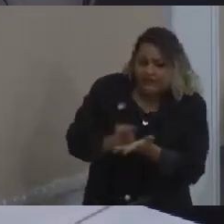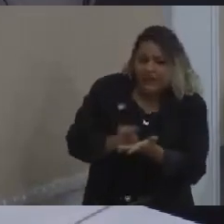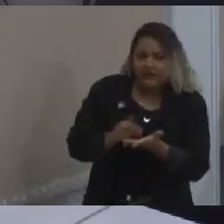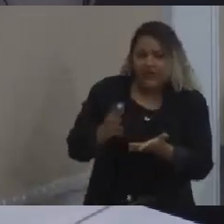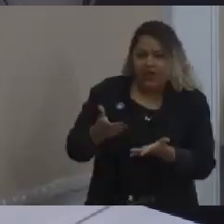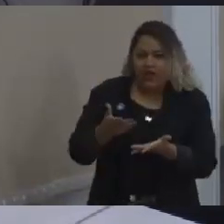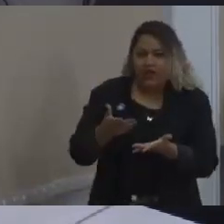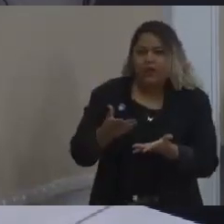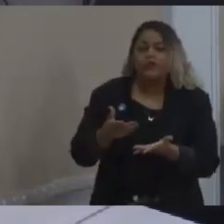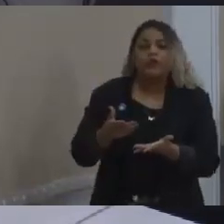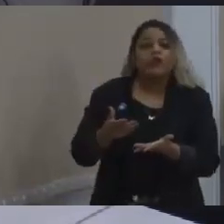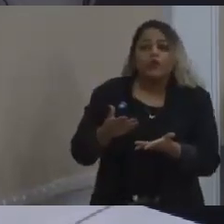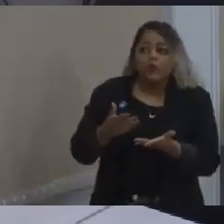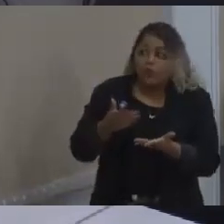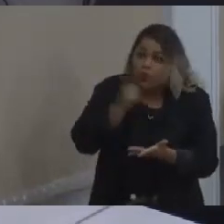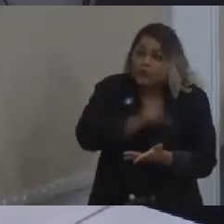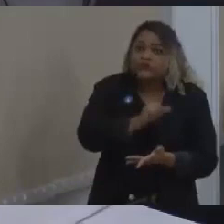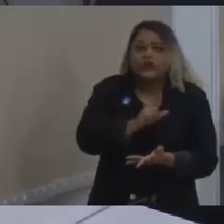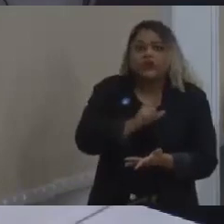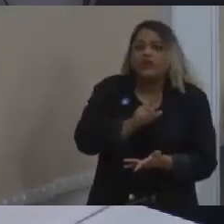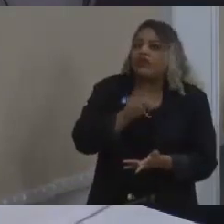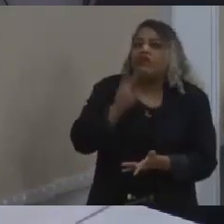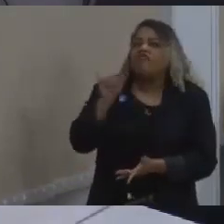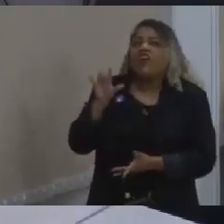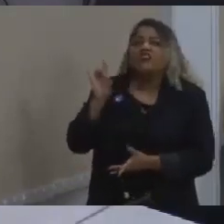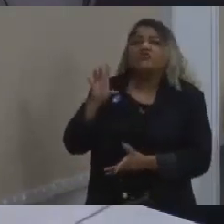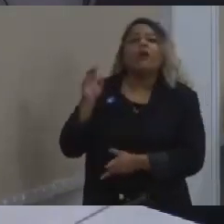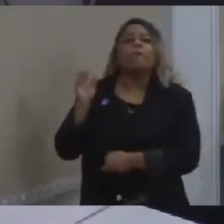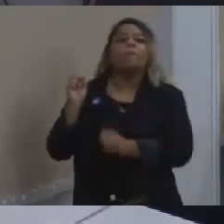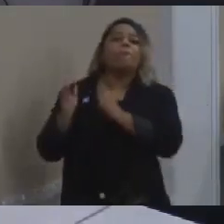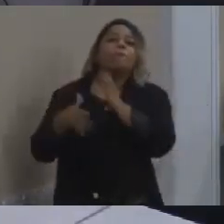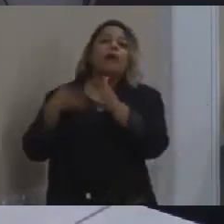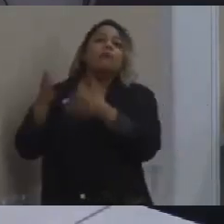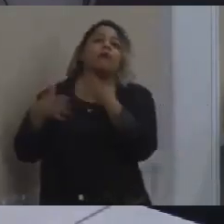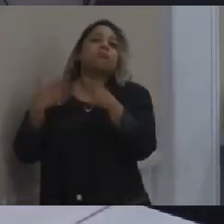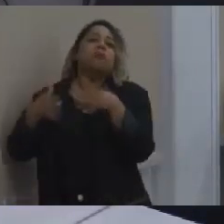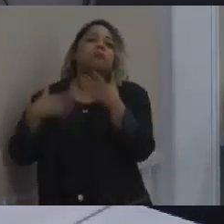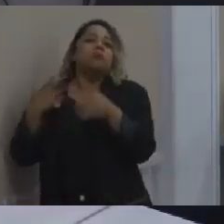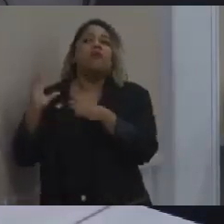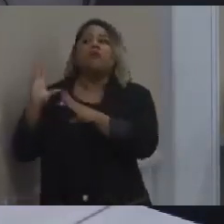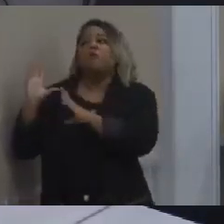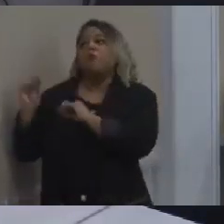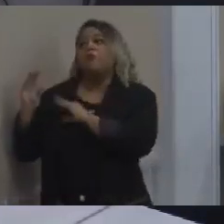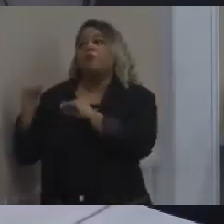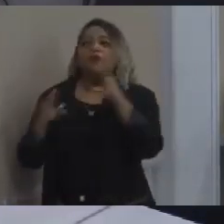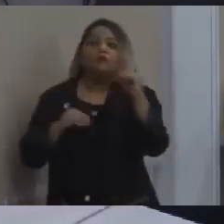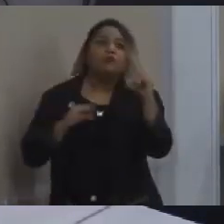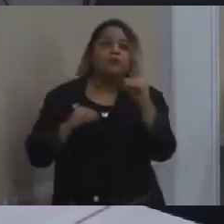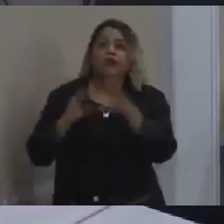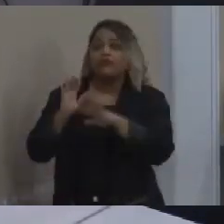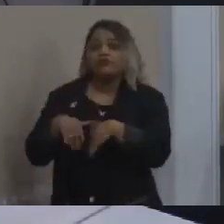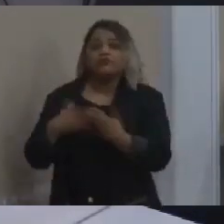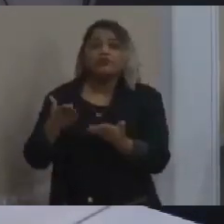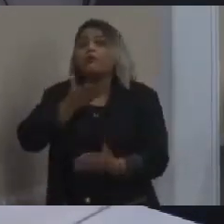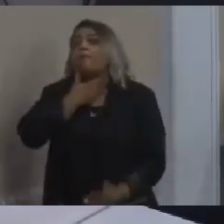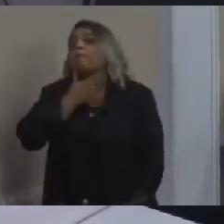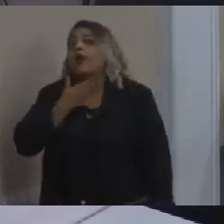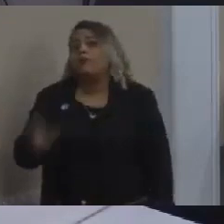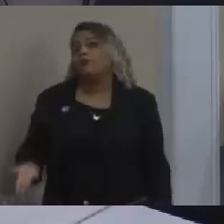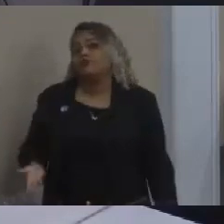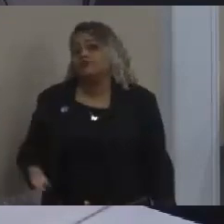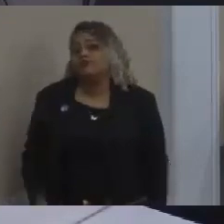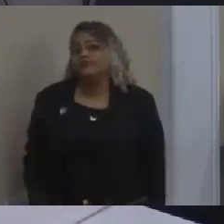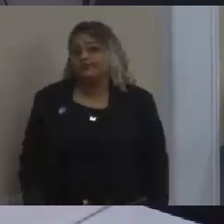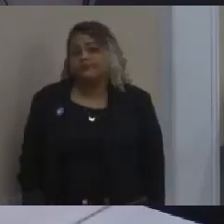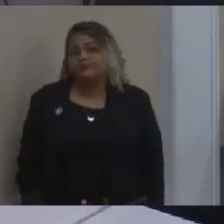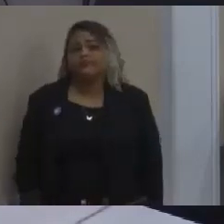vai ser só blá, blá, blá. Esse é o maior problema. Então, essa fala aqui, a gente falando de habitação, é